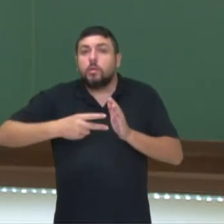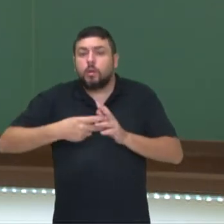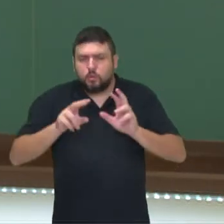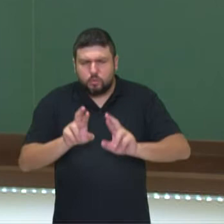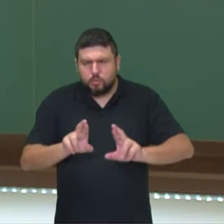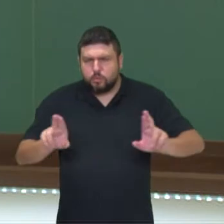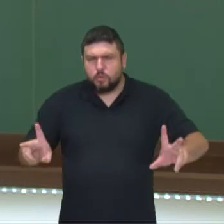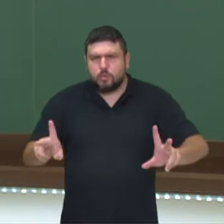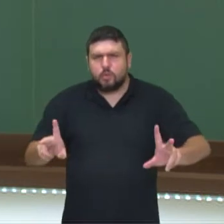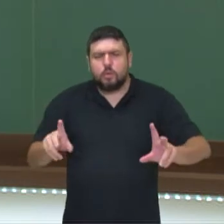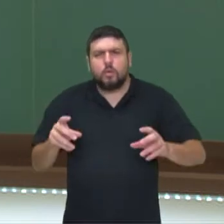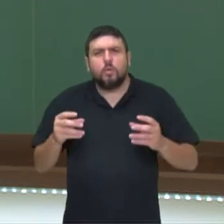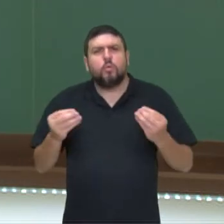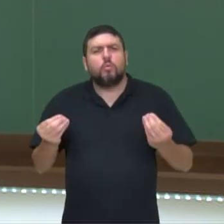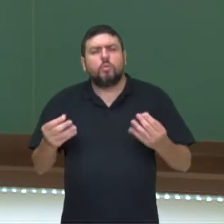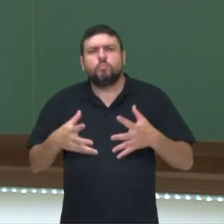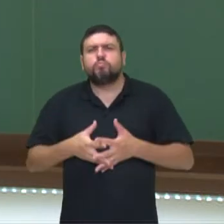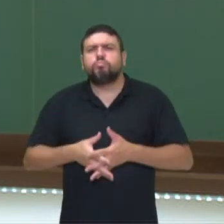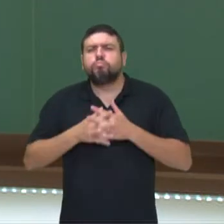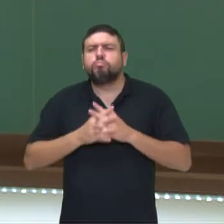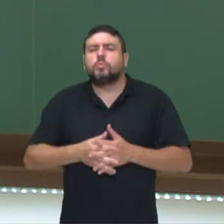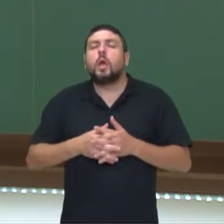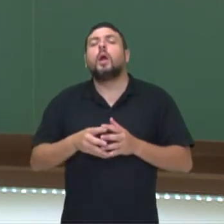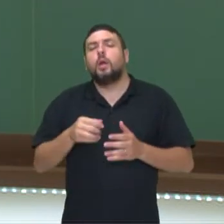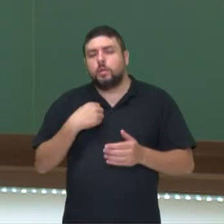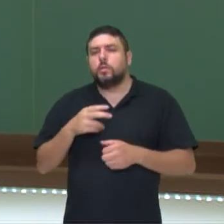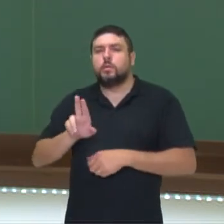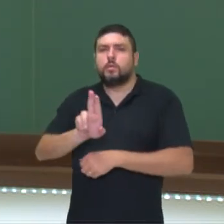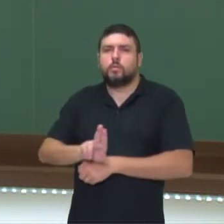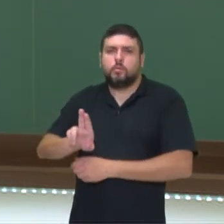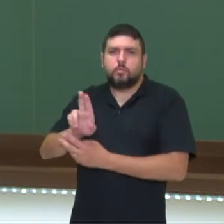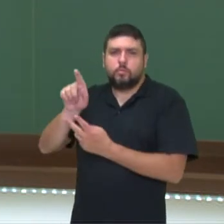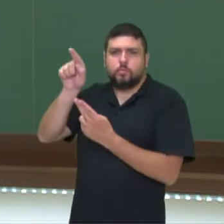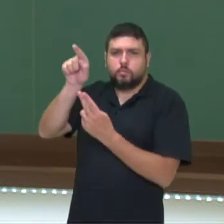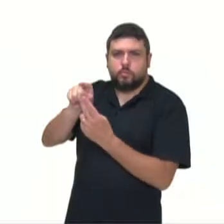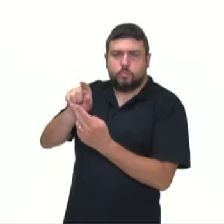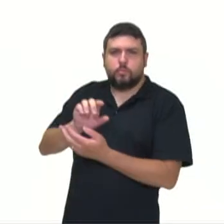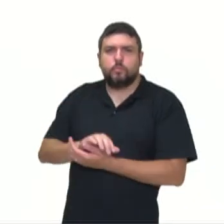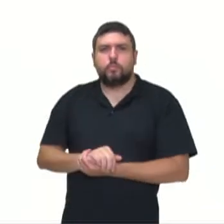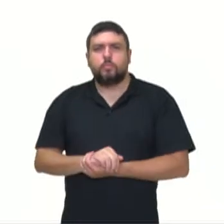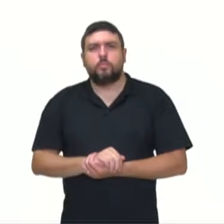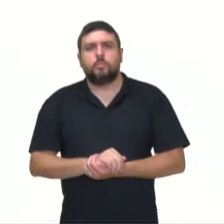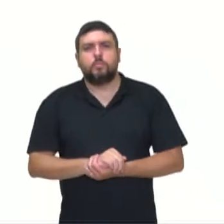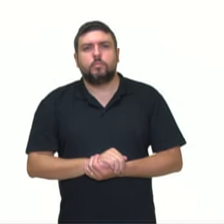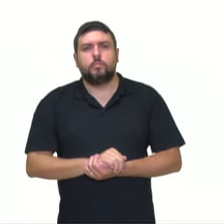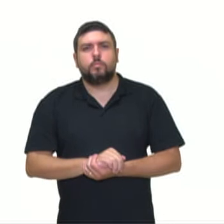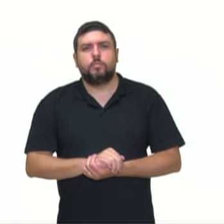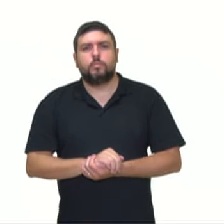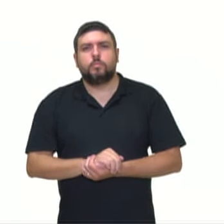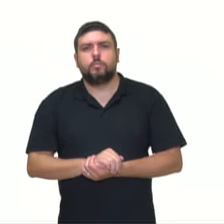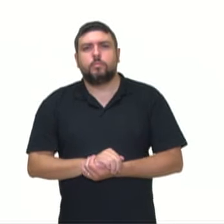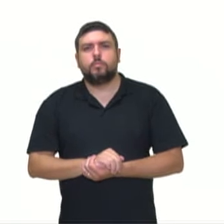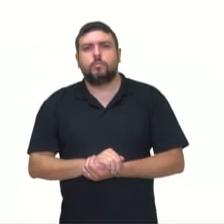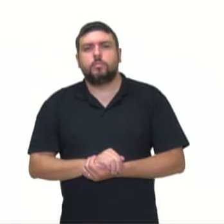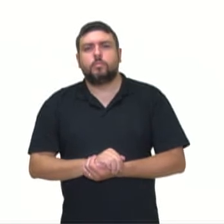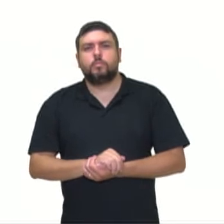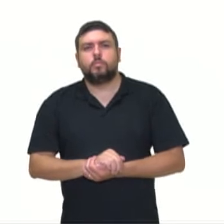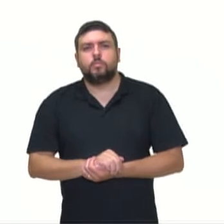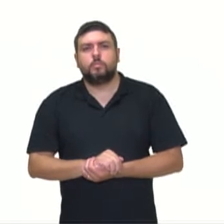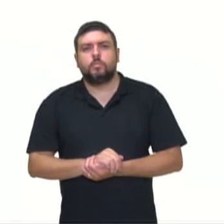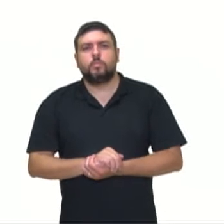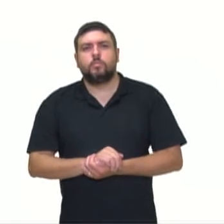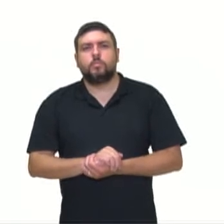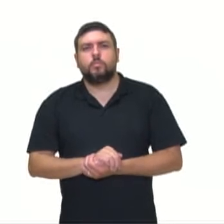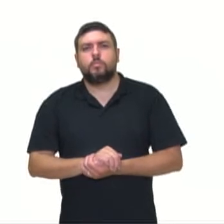diferenciar os sentidos, significados da palavra. Olha lá. Diferências que